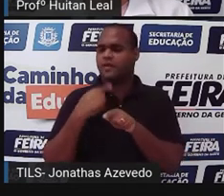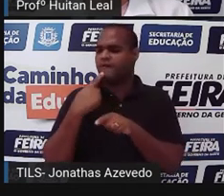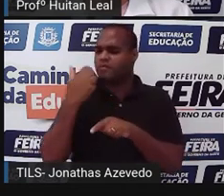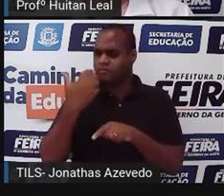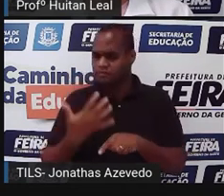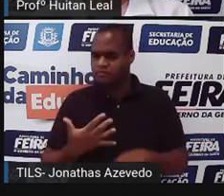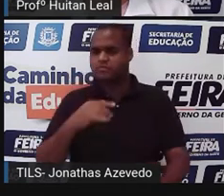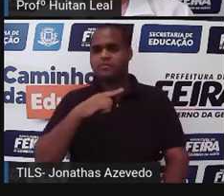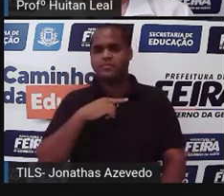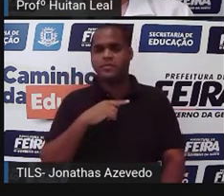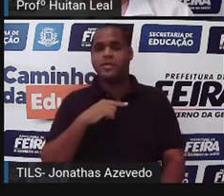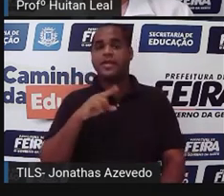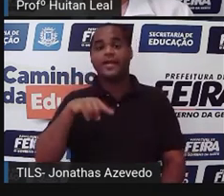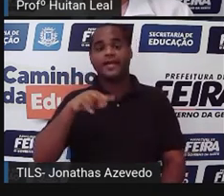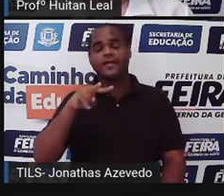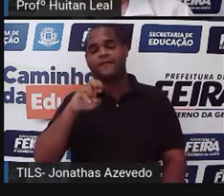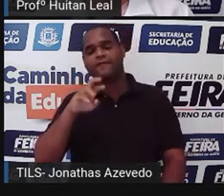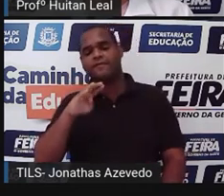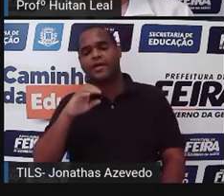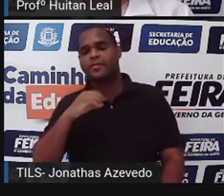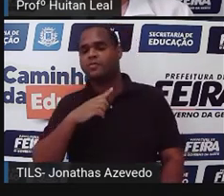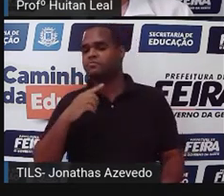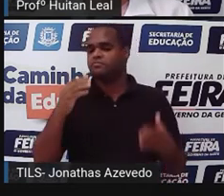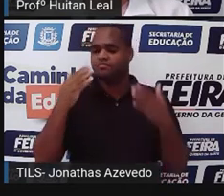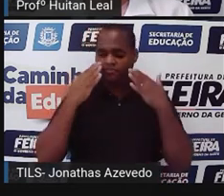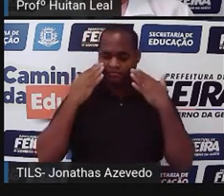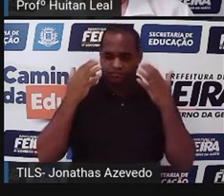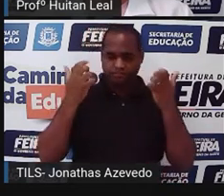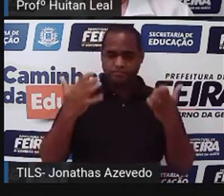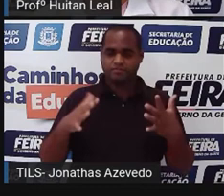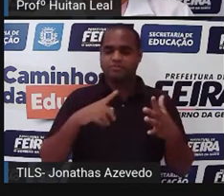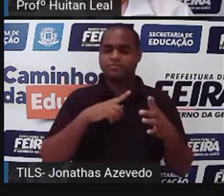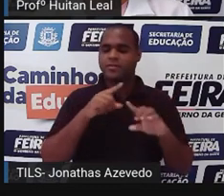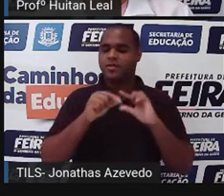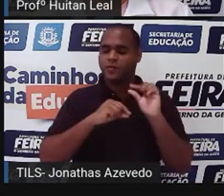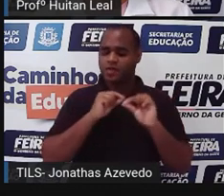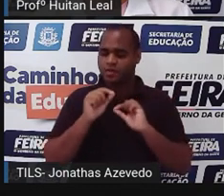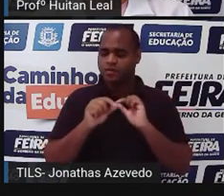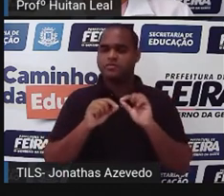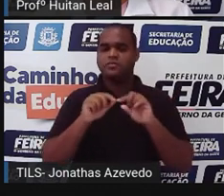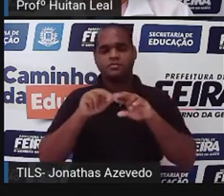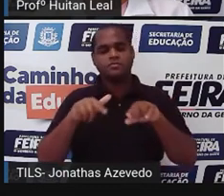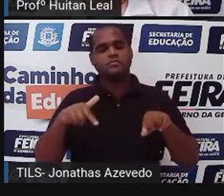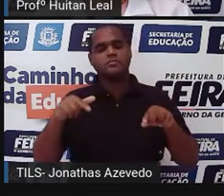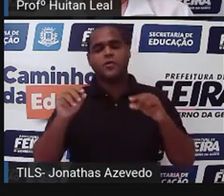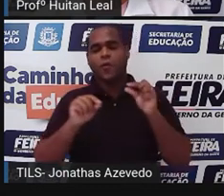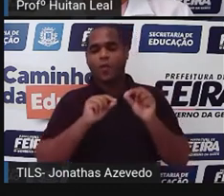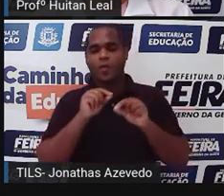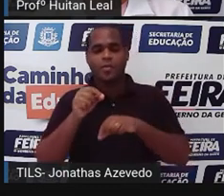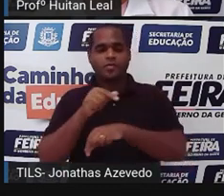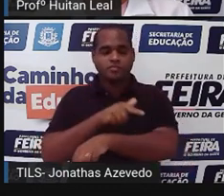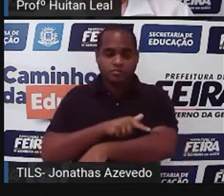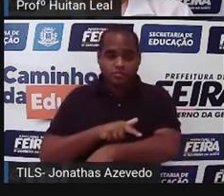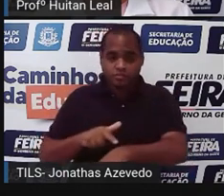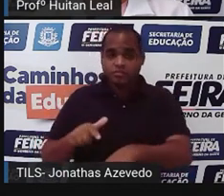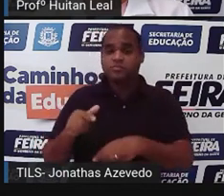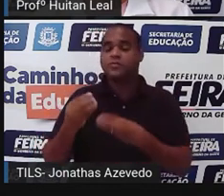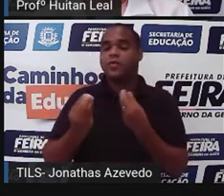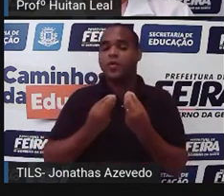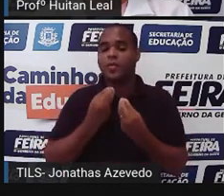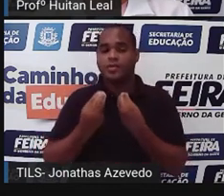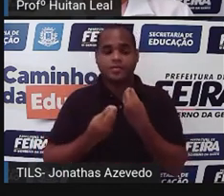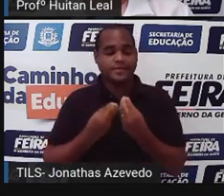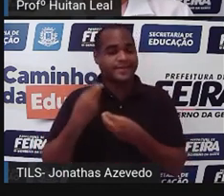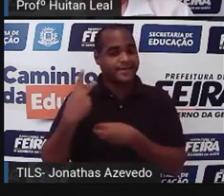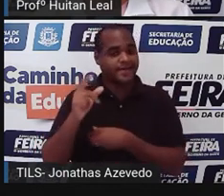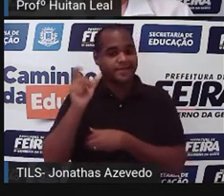Mercedes, esses verbos e essas expressões que indicam o que é o comportamento e o